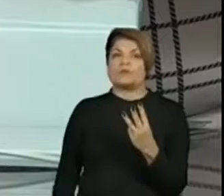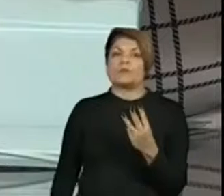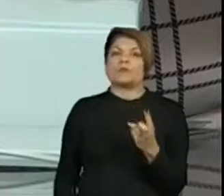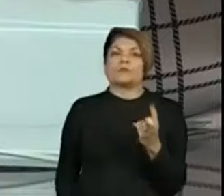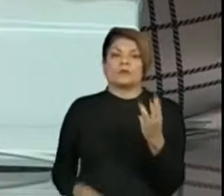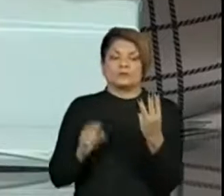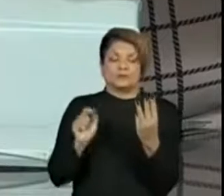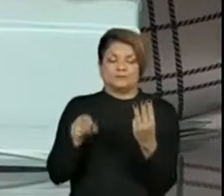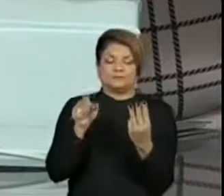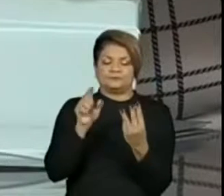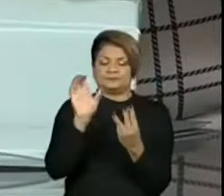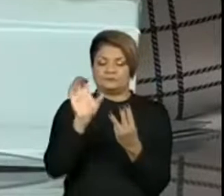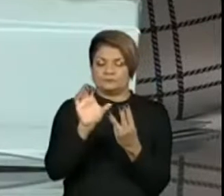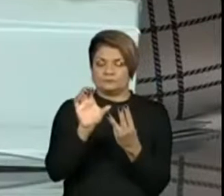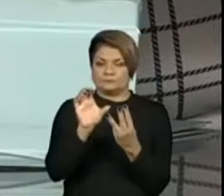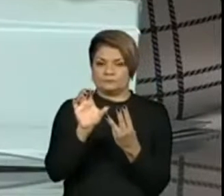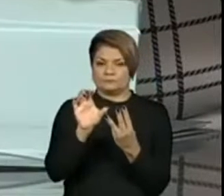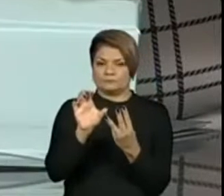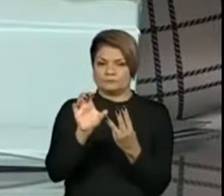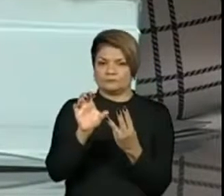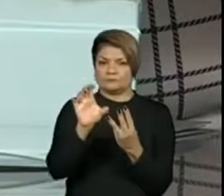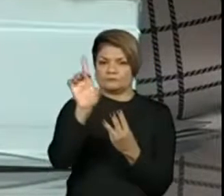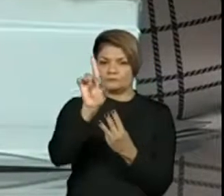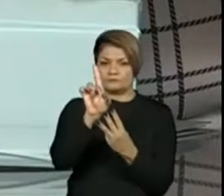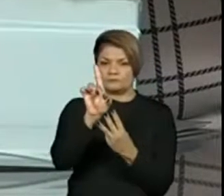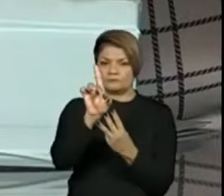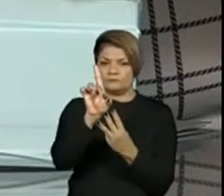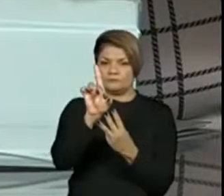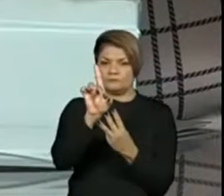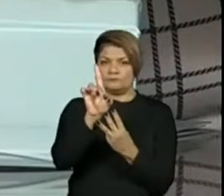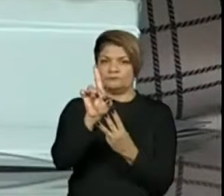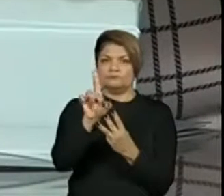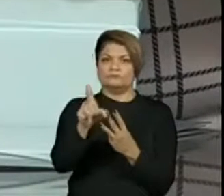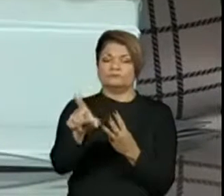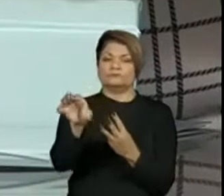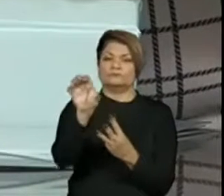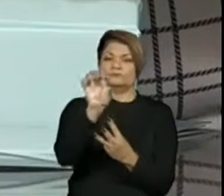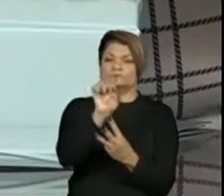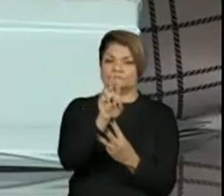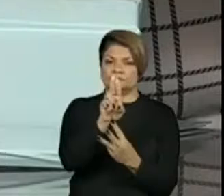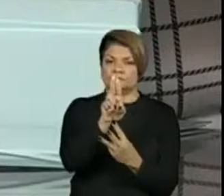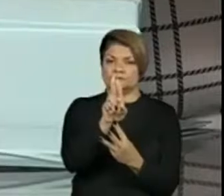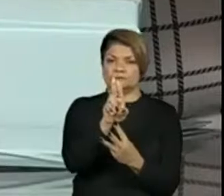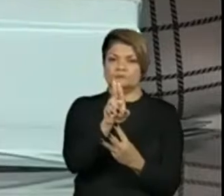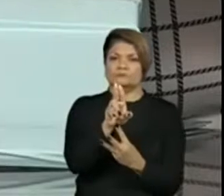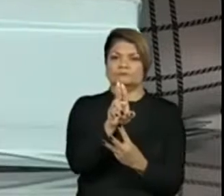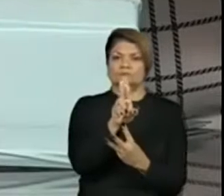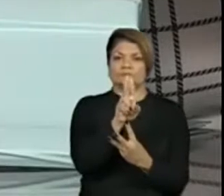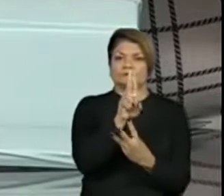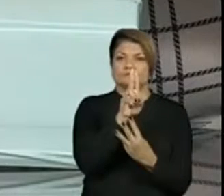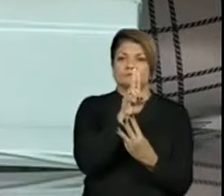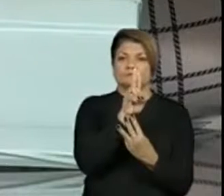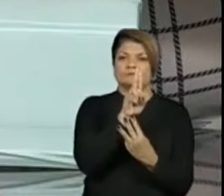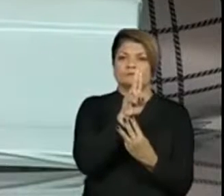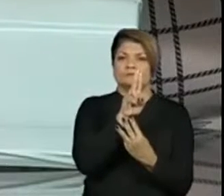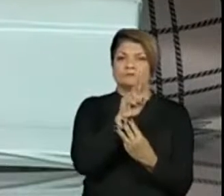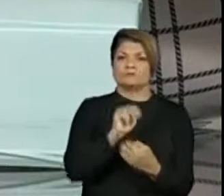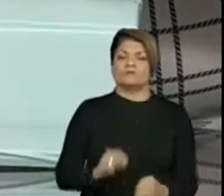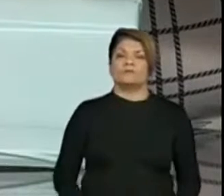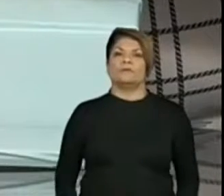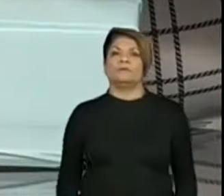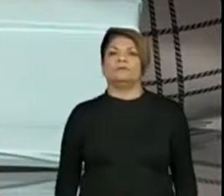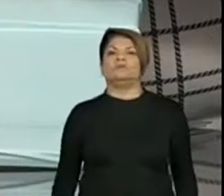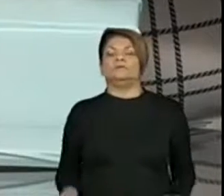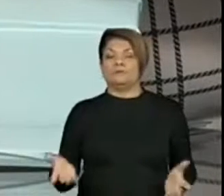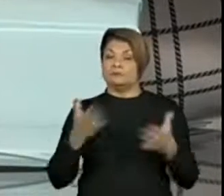aqui é a da dezena, qual é a da unidade? Justamente, esse último aqui. Então, o